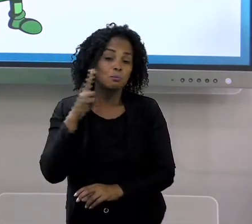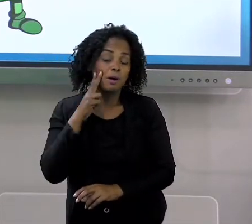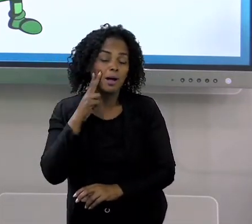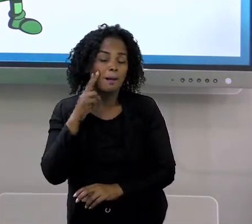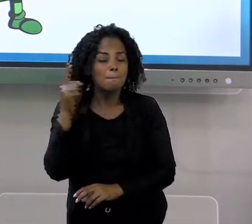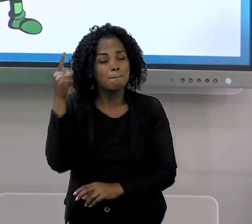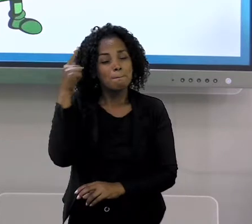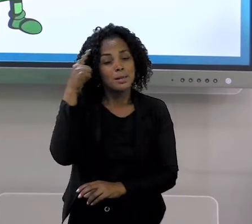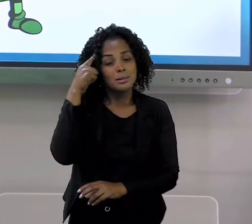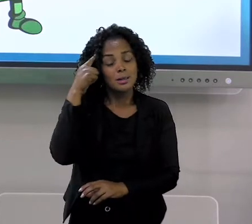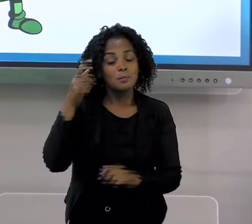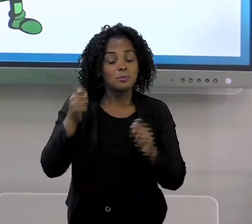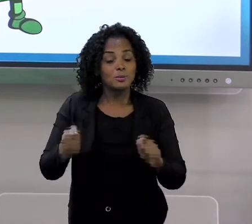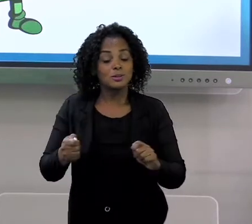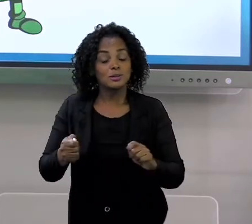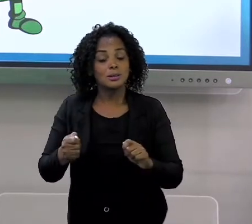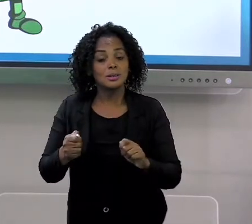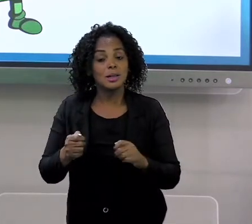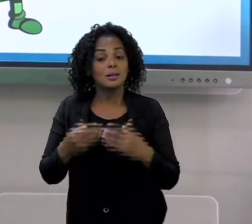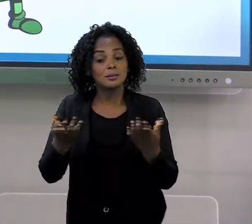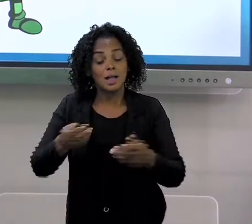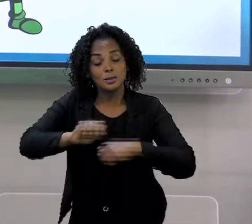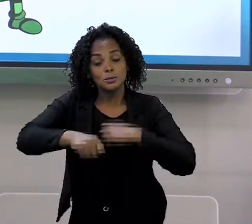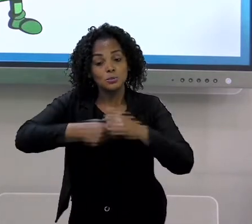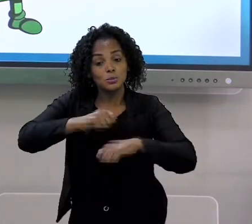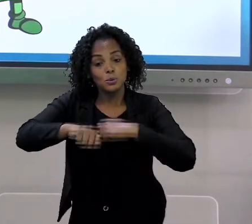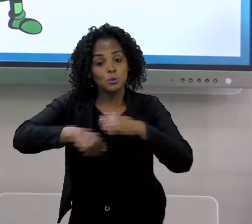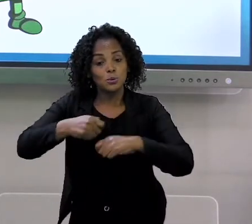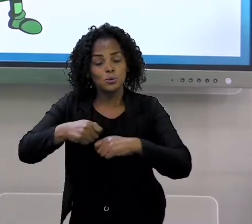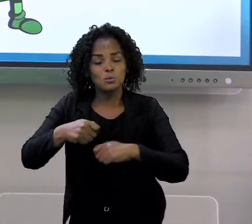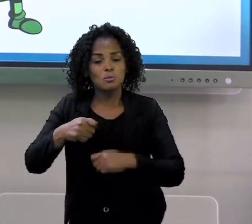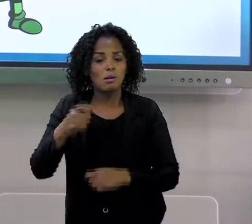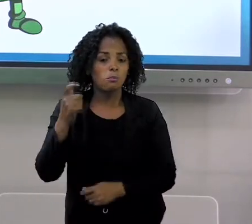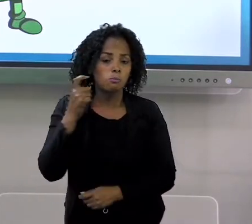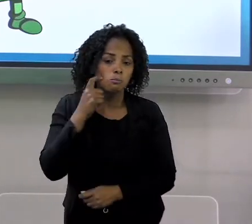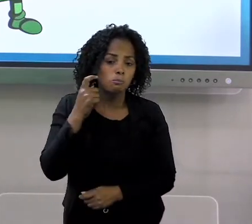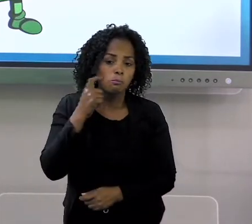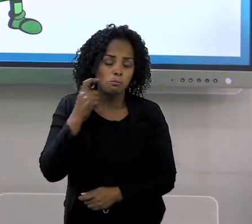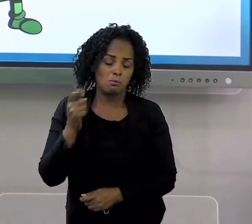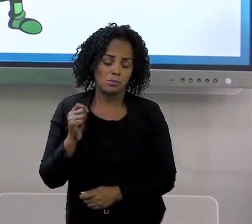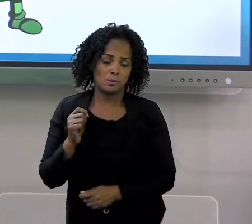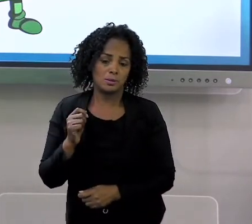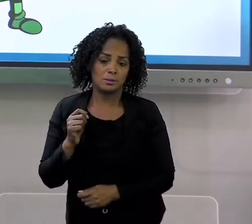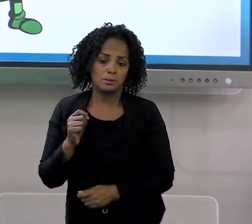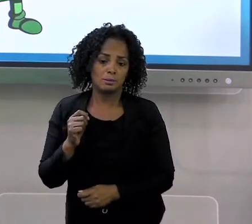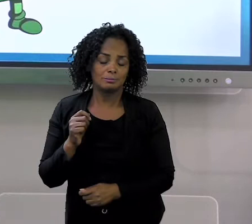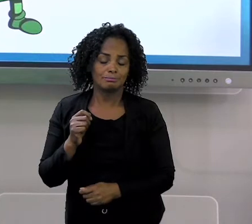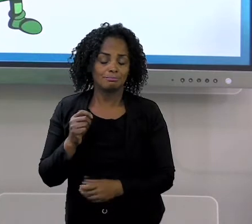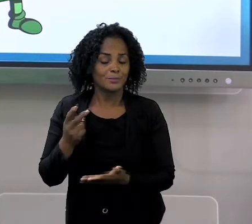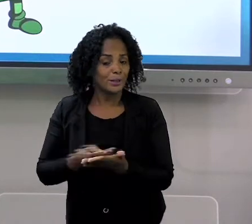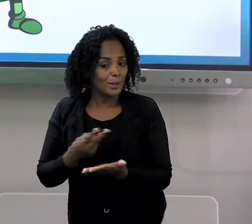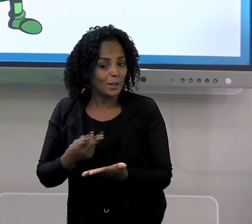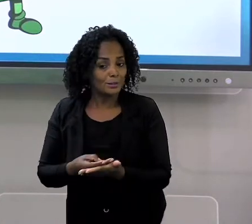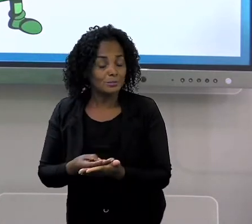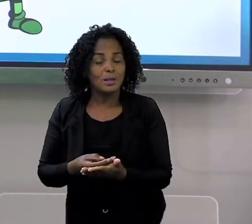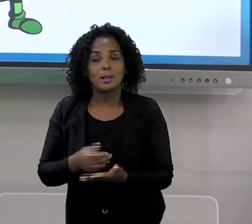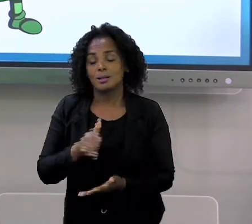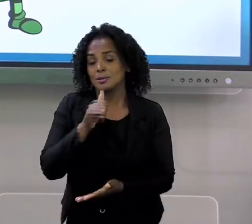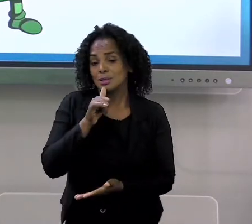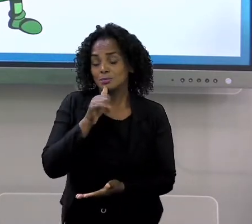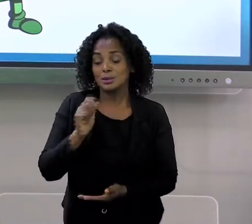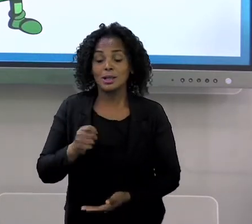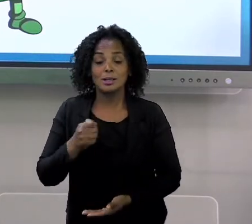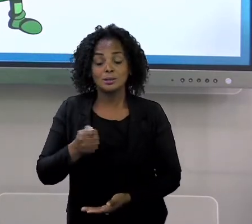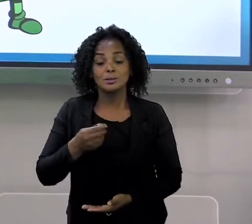outra bala como troco. E, na verdade, não. Se a gente deu o dinheiro para pagar o produto e teve o troco,